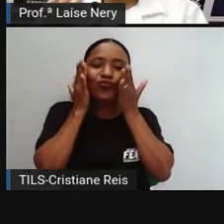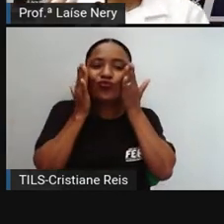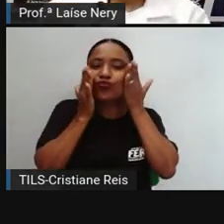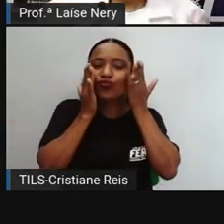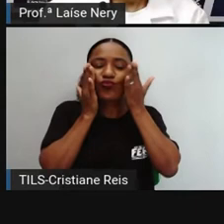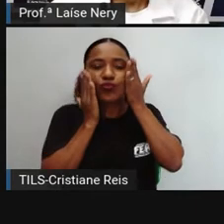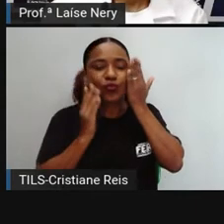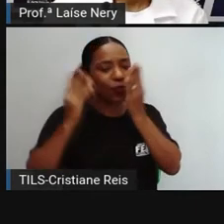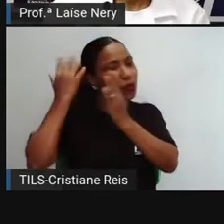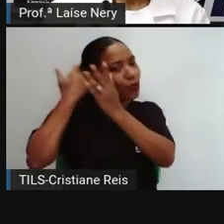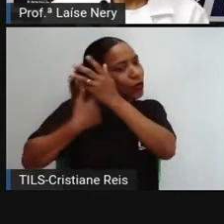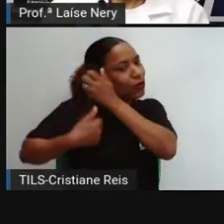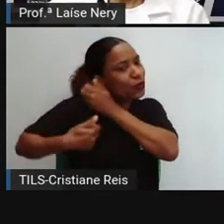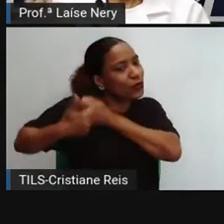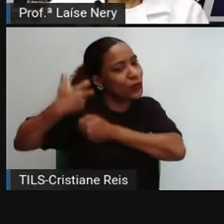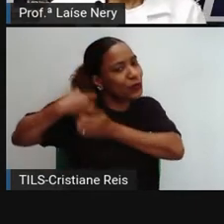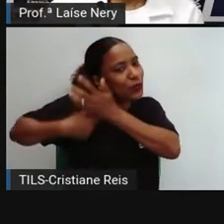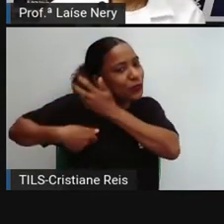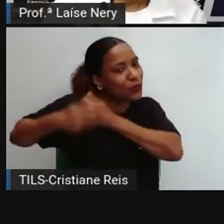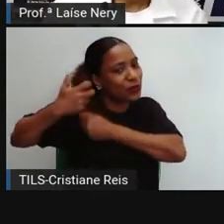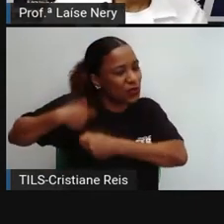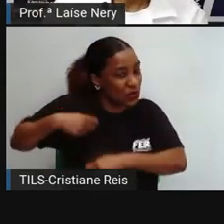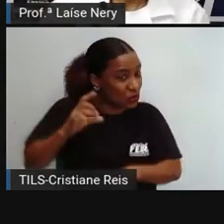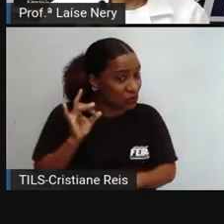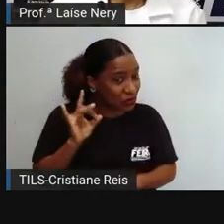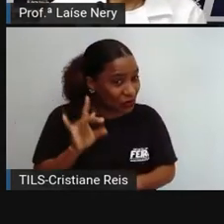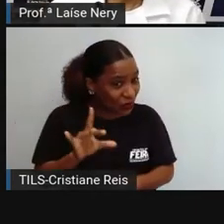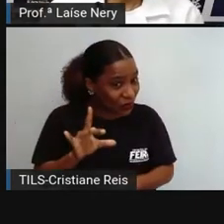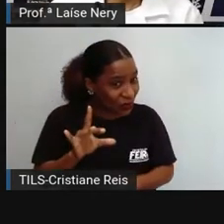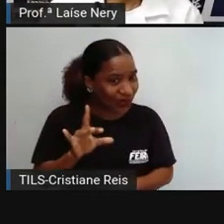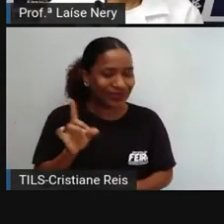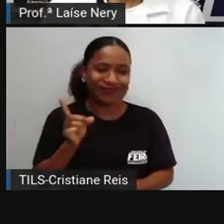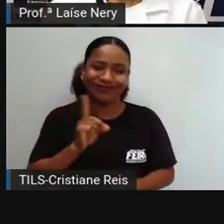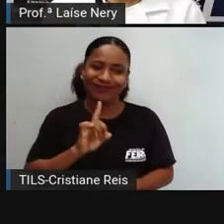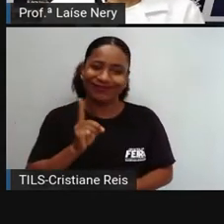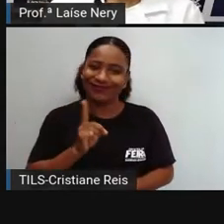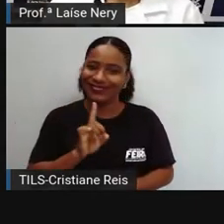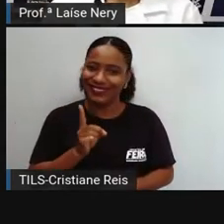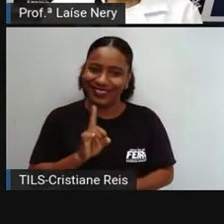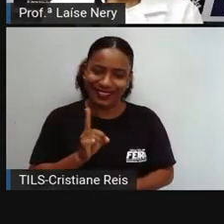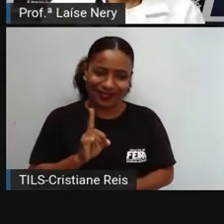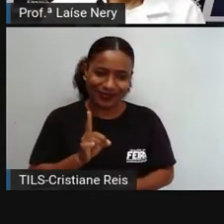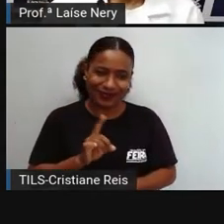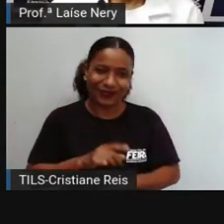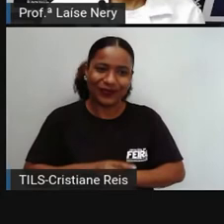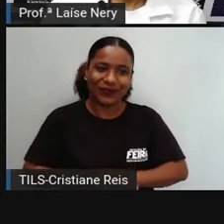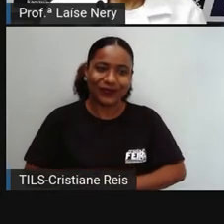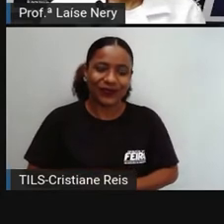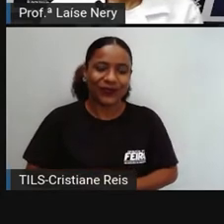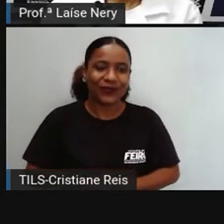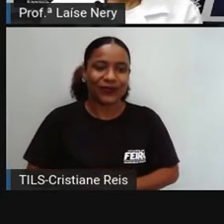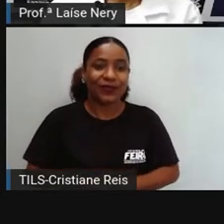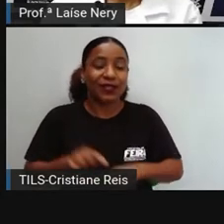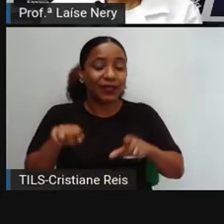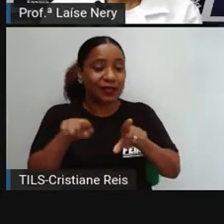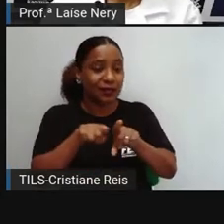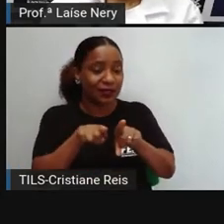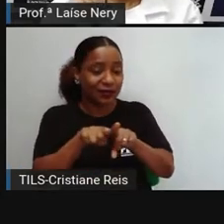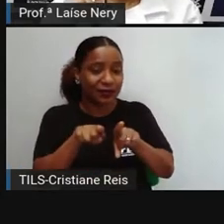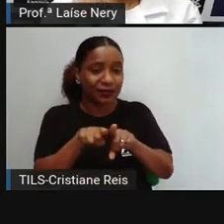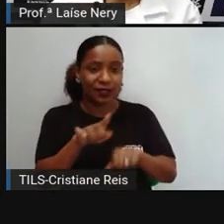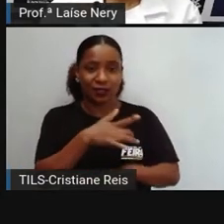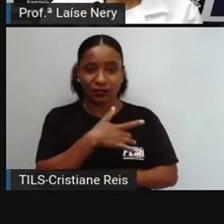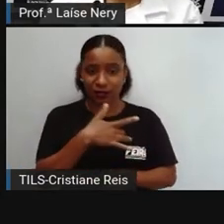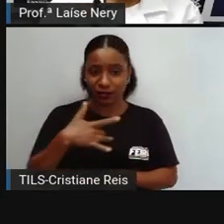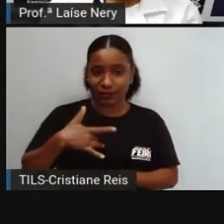cabelo, mas não é exatamente só isso. Não é só isso. Também é preservando a saúde